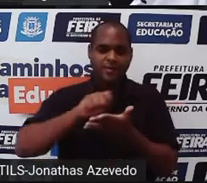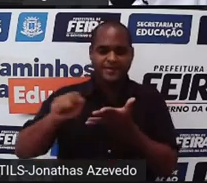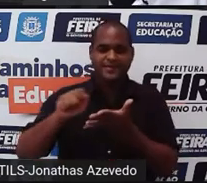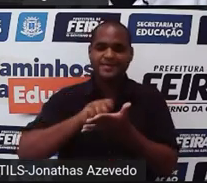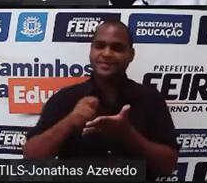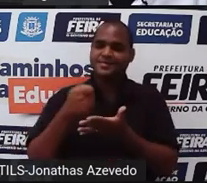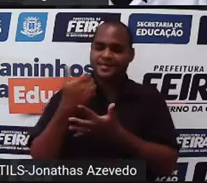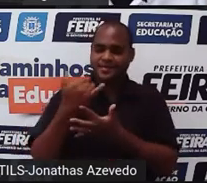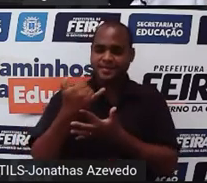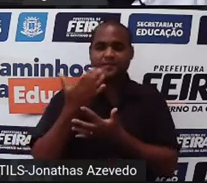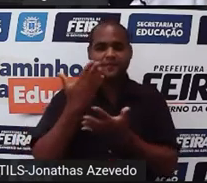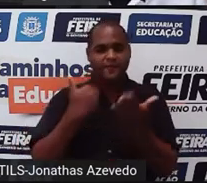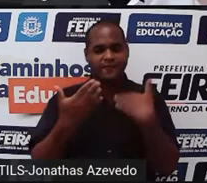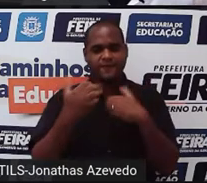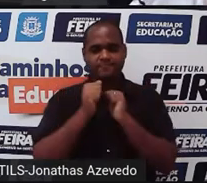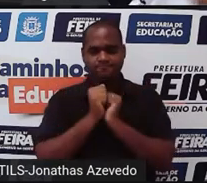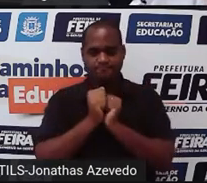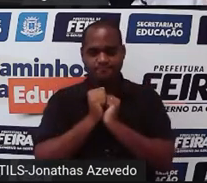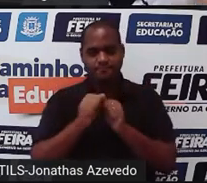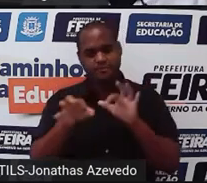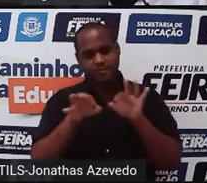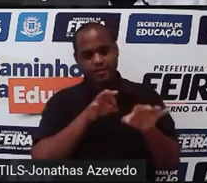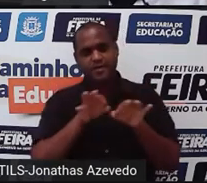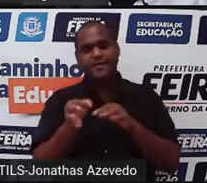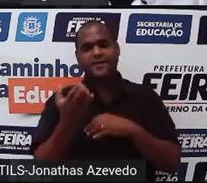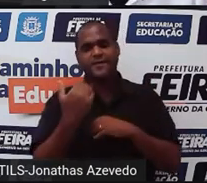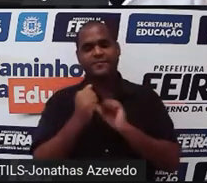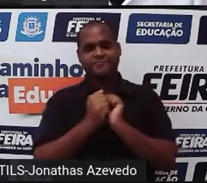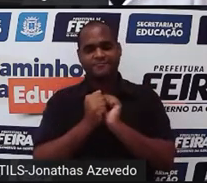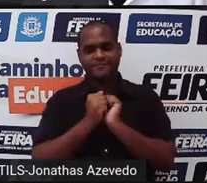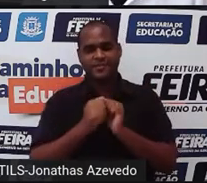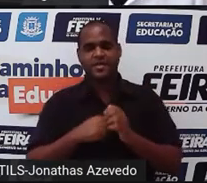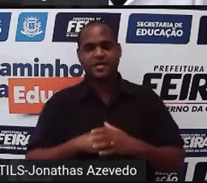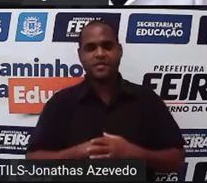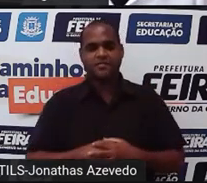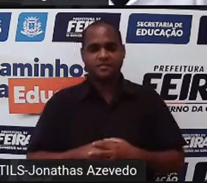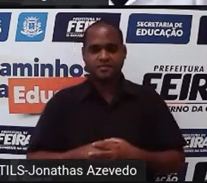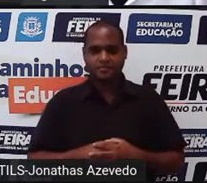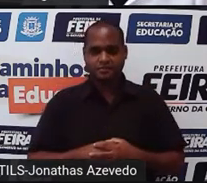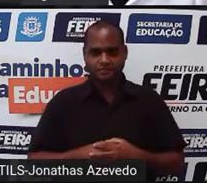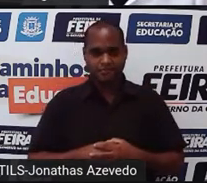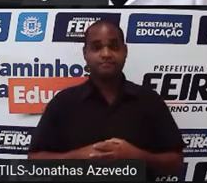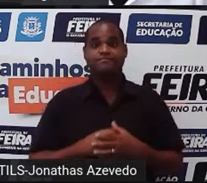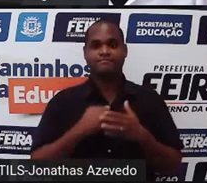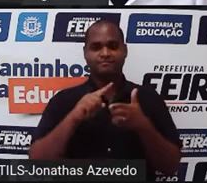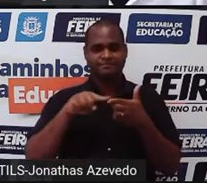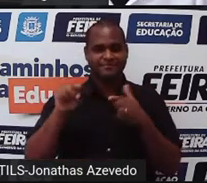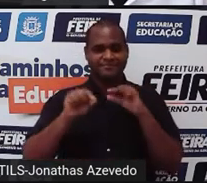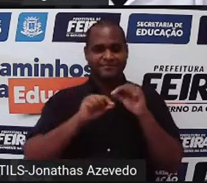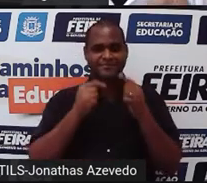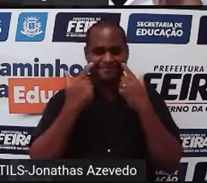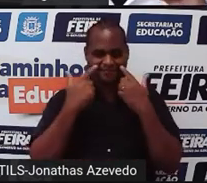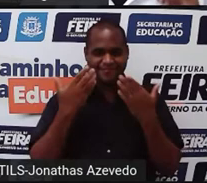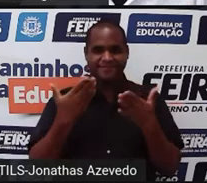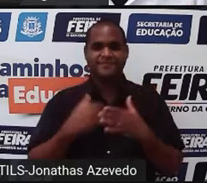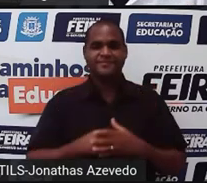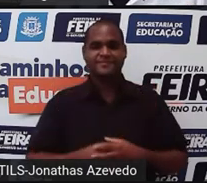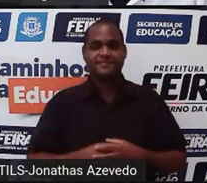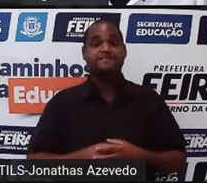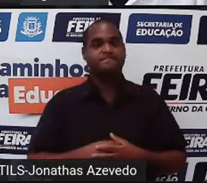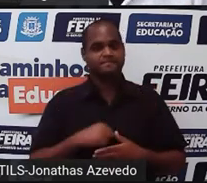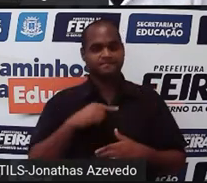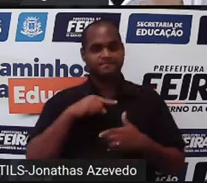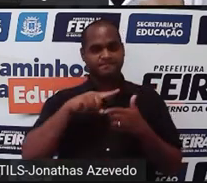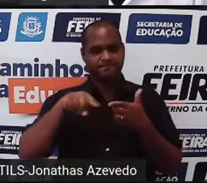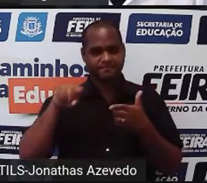Vem comigo, resolve esse problema aqui, olha só, tá aí o problema, tá bom? Esse é o